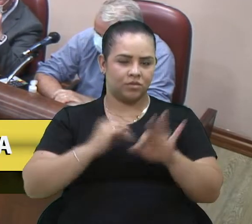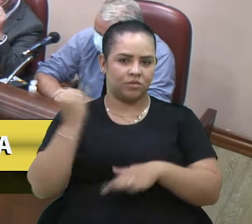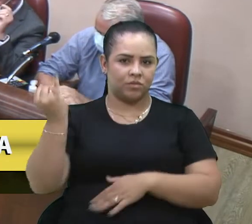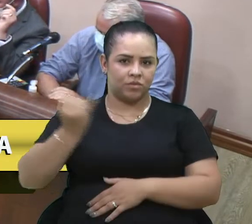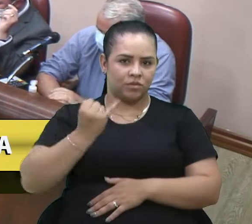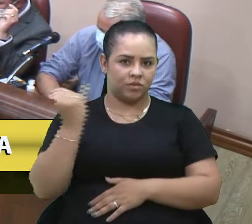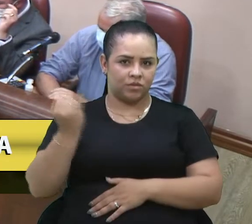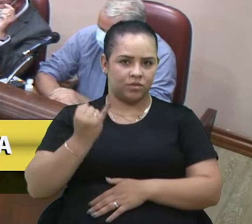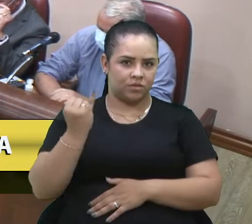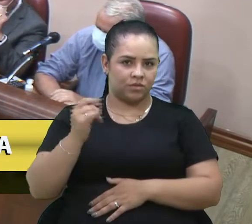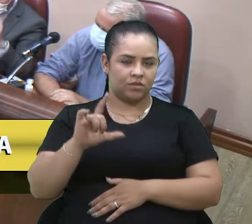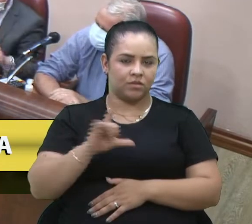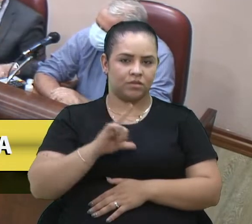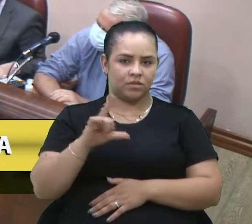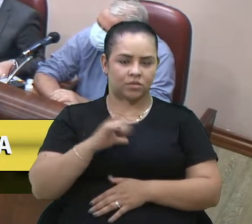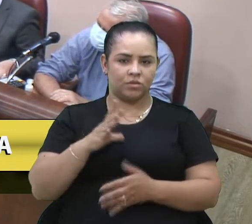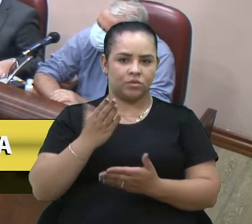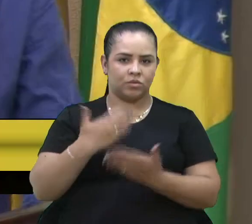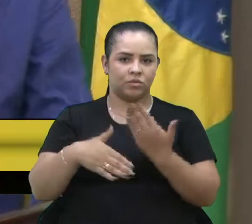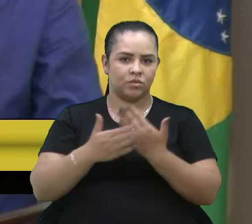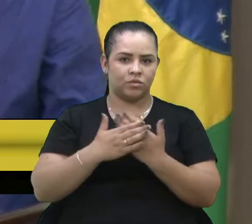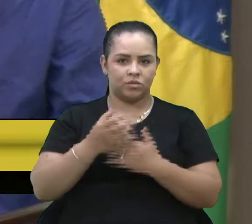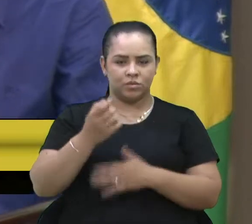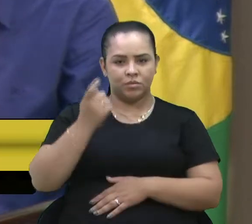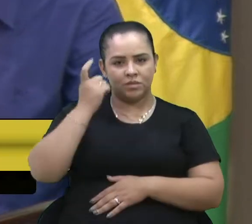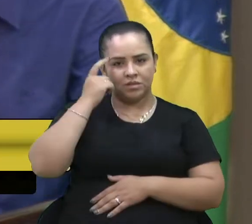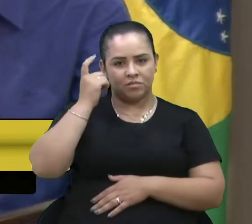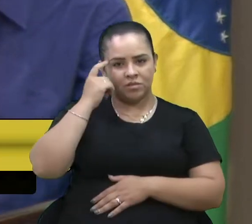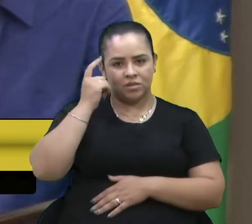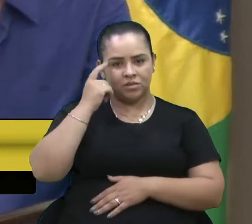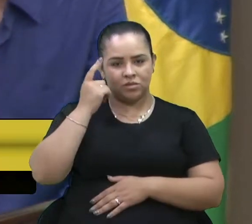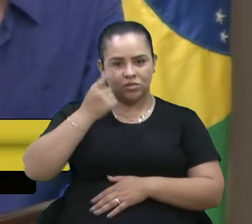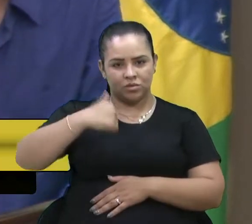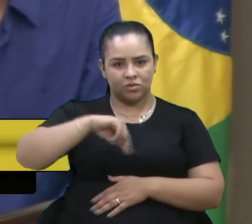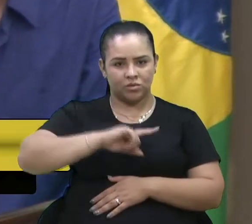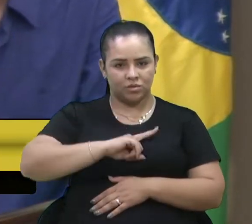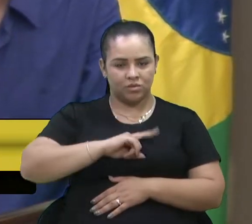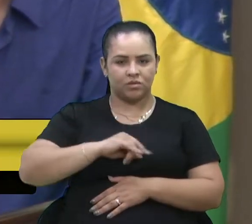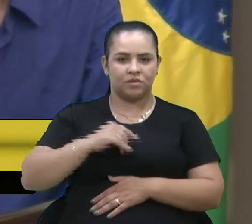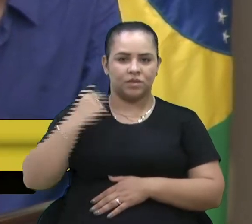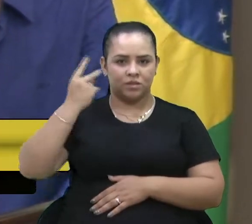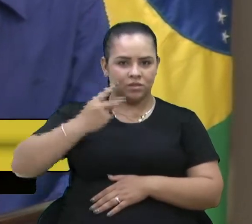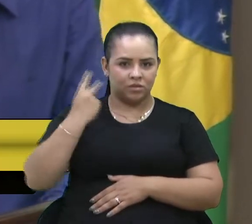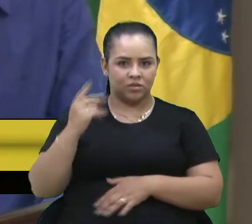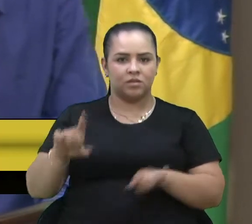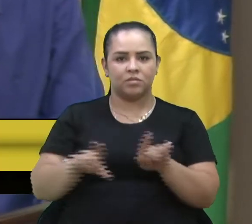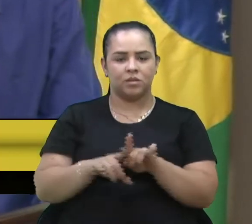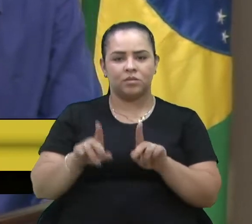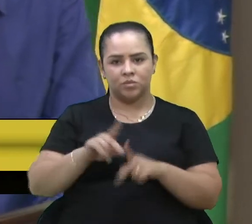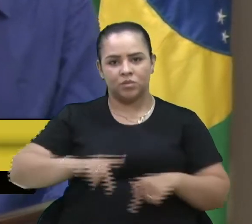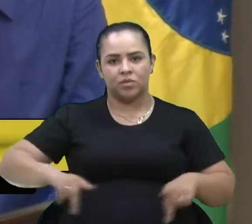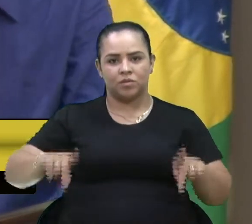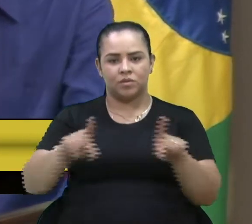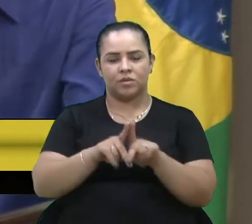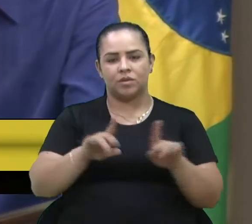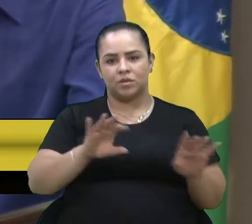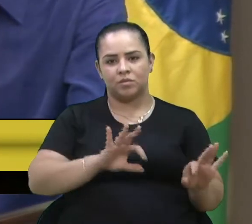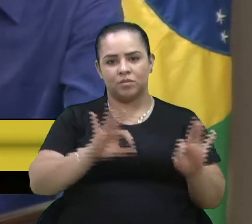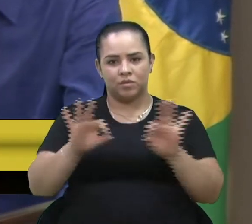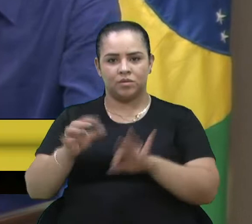e que trazem todos um poder de reflexão importante para nós, vereadores e também para a população que nós acompanham.